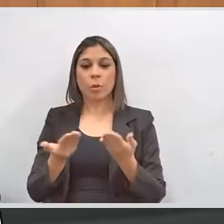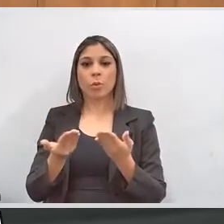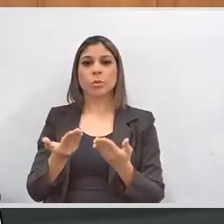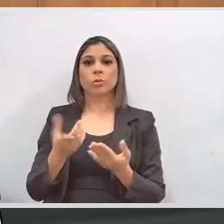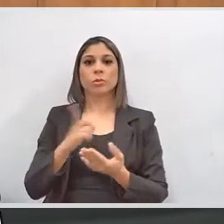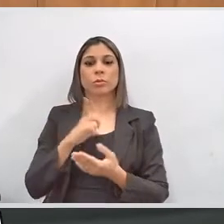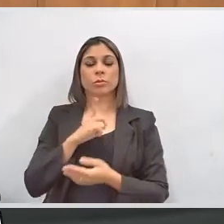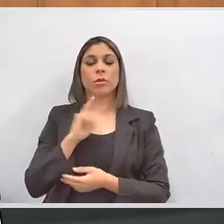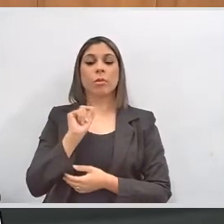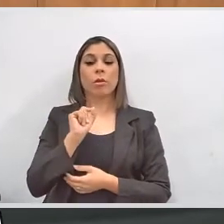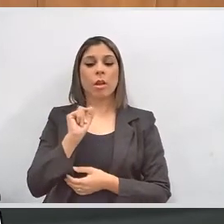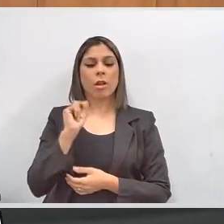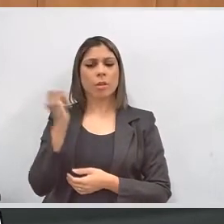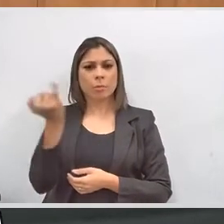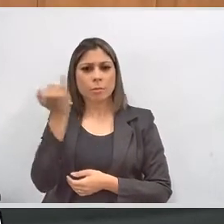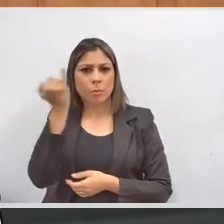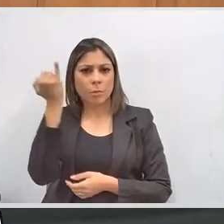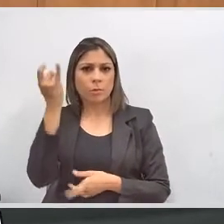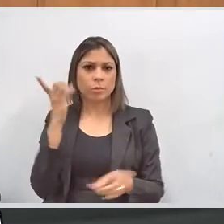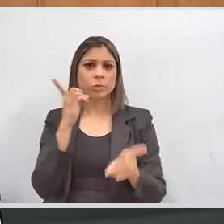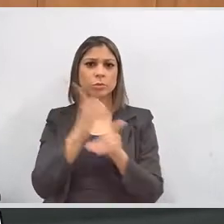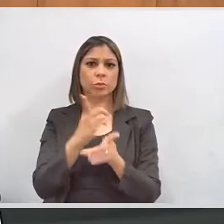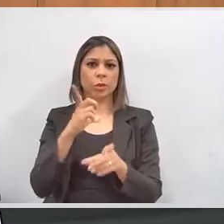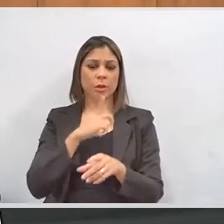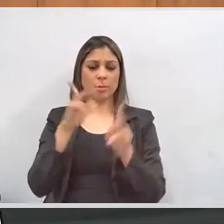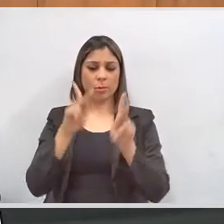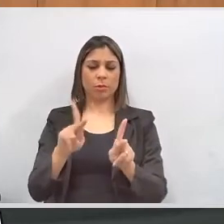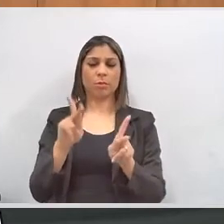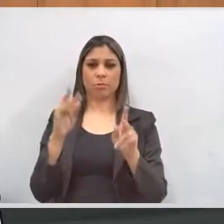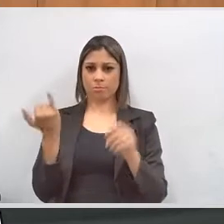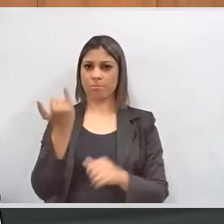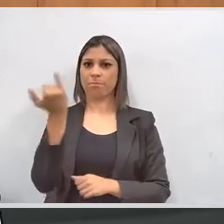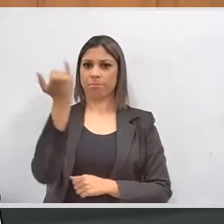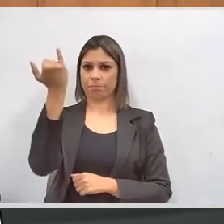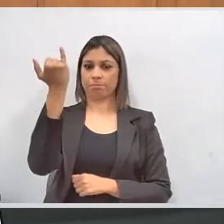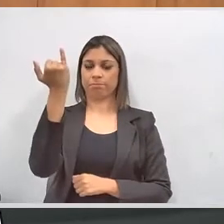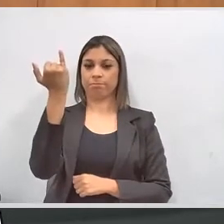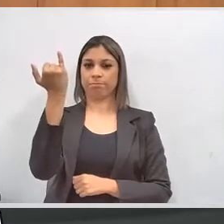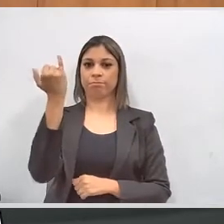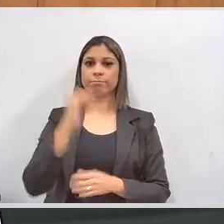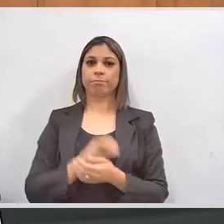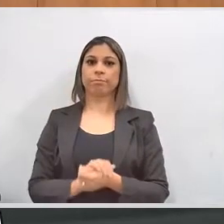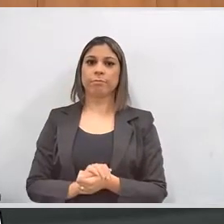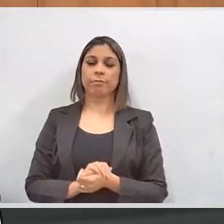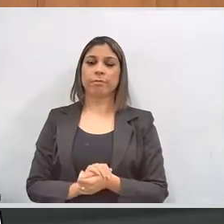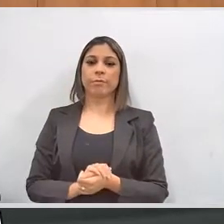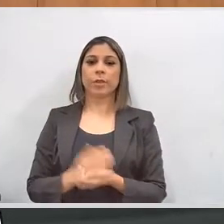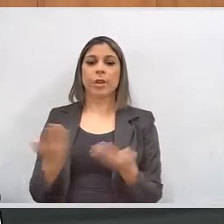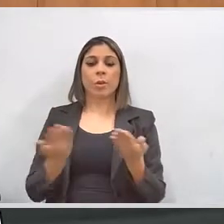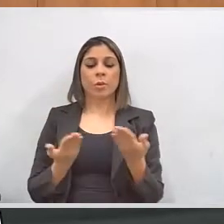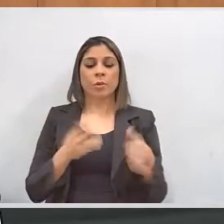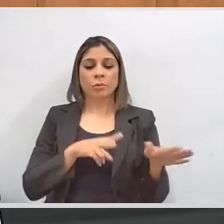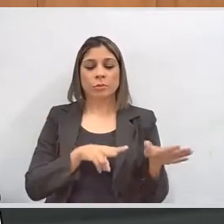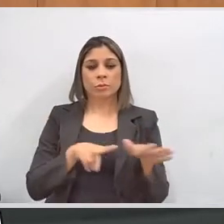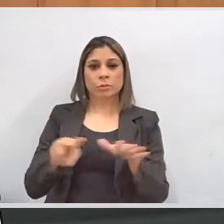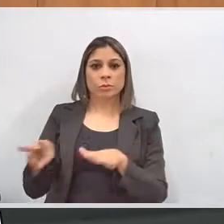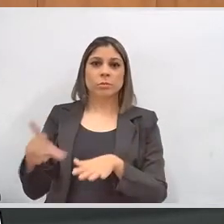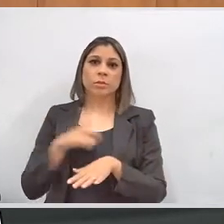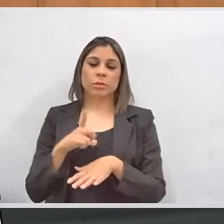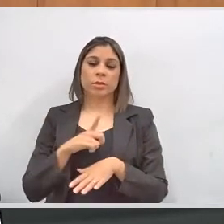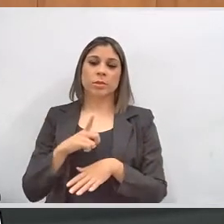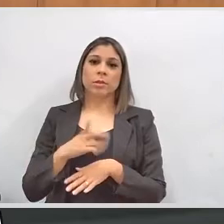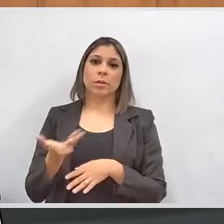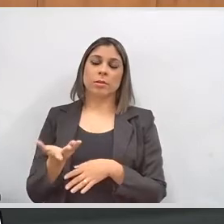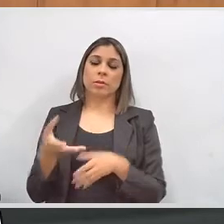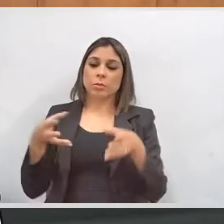promovemos hoje este importante encontro com a presença de imidentes convidados. No contexto dos eventos programados para a semana,